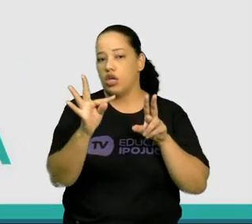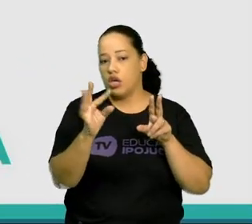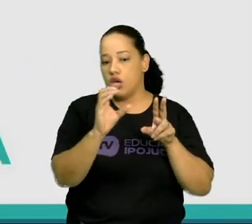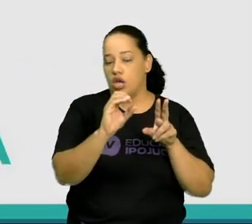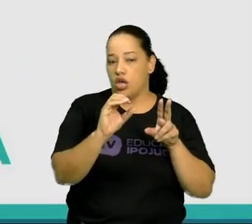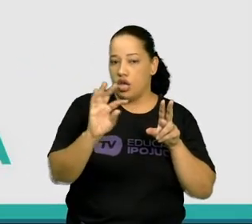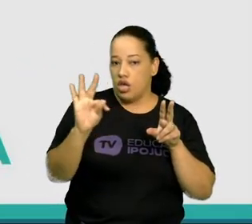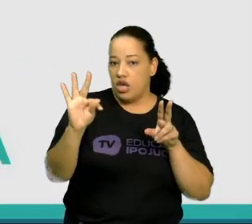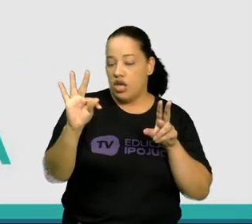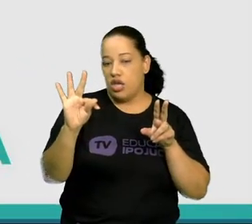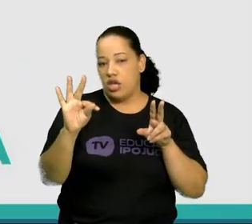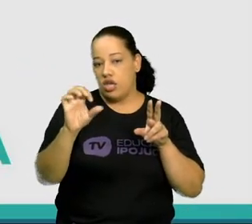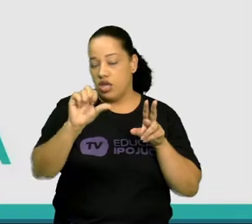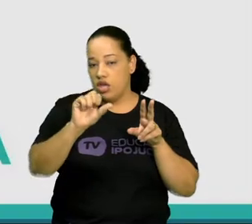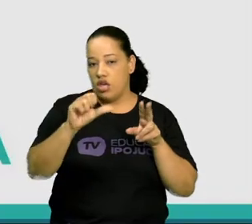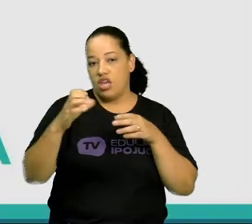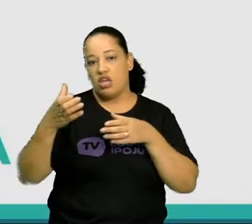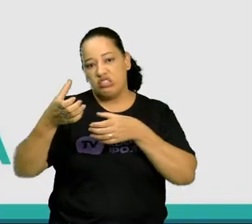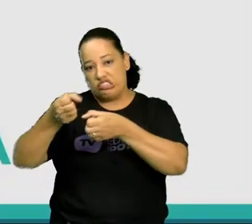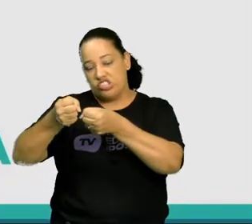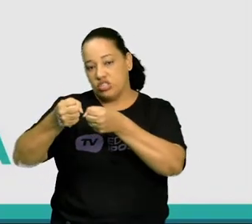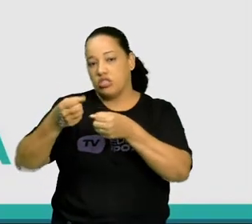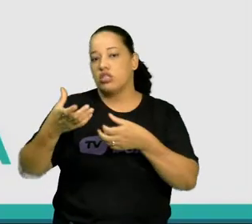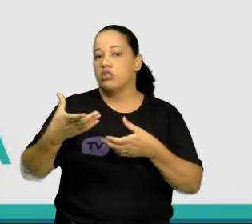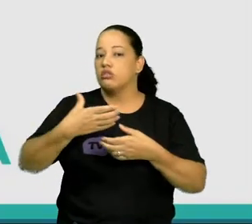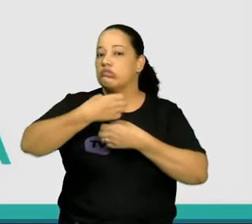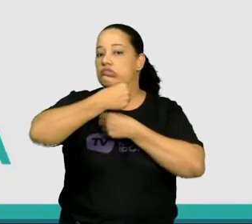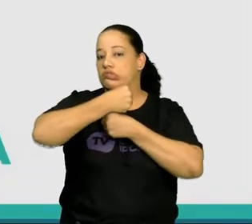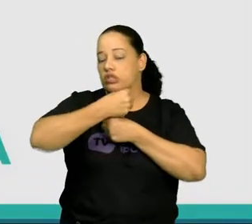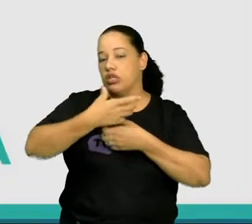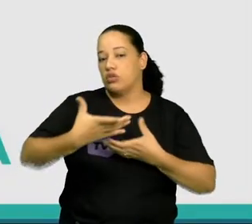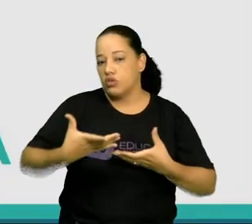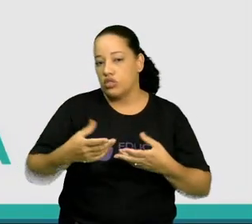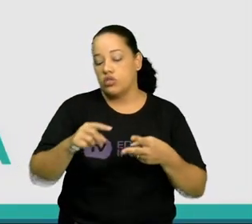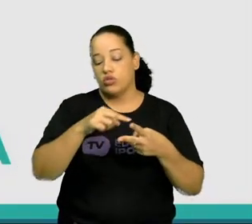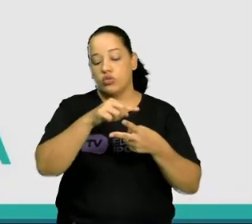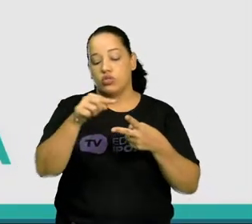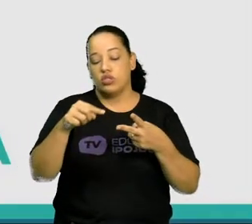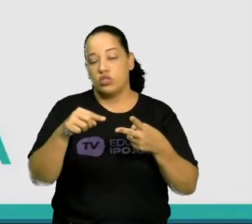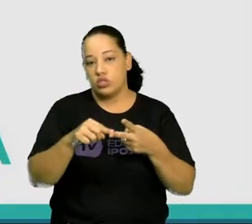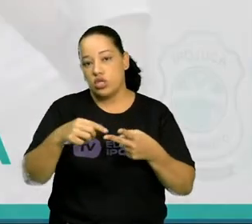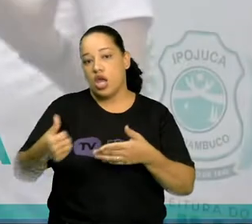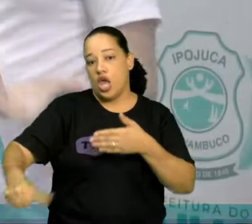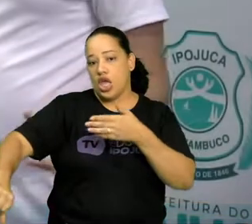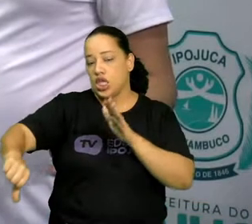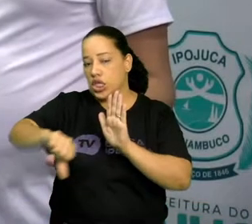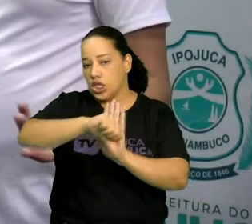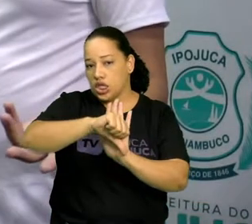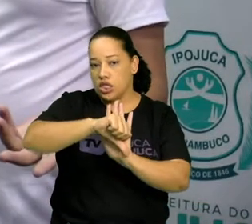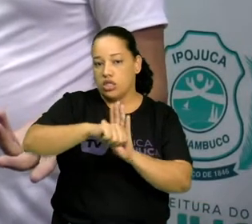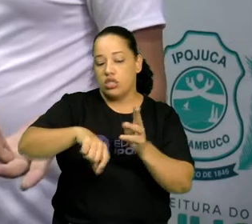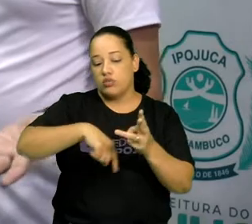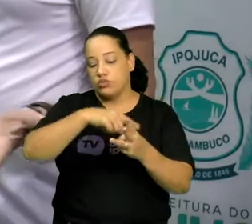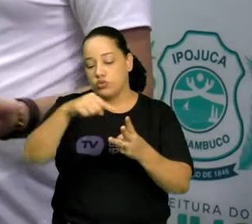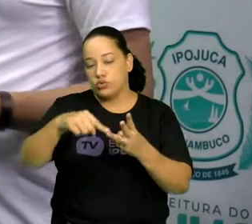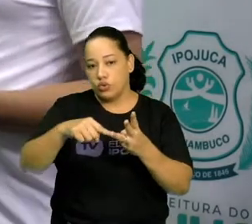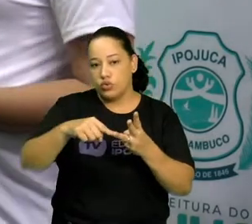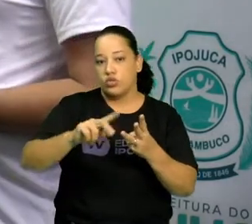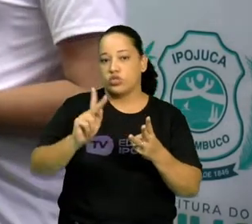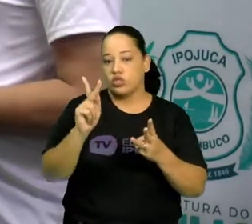O Crime dos Banhados, de Francisco Santos. O Kaiser, né? Que é a primeira animação.